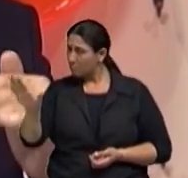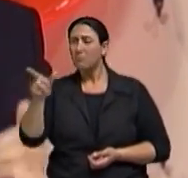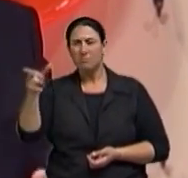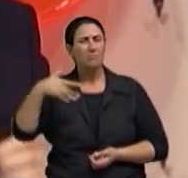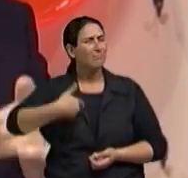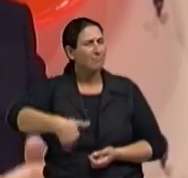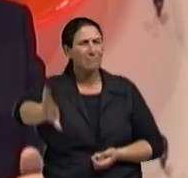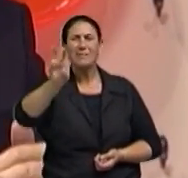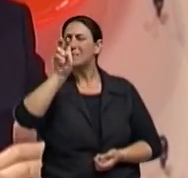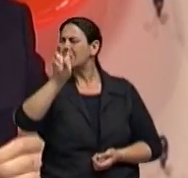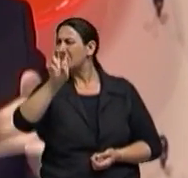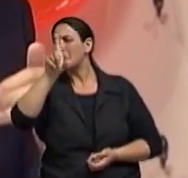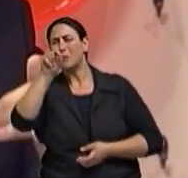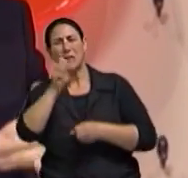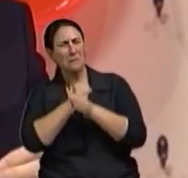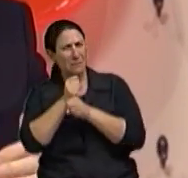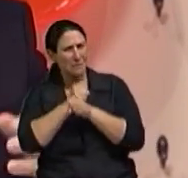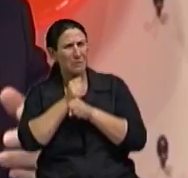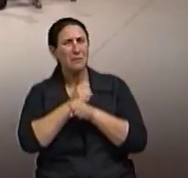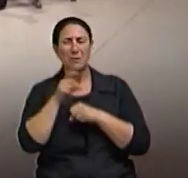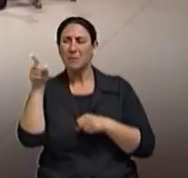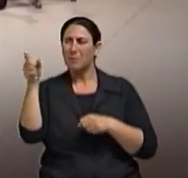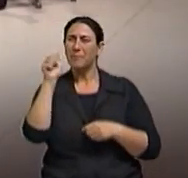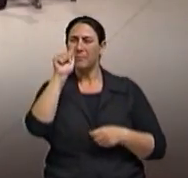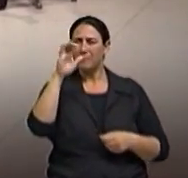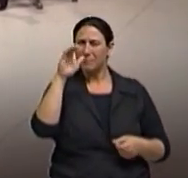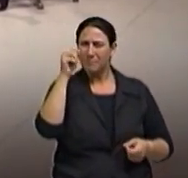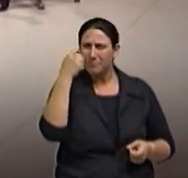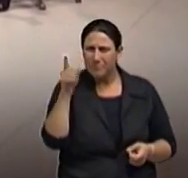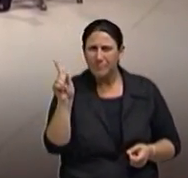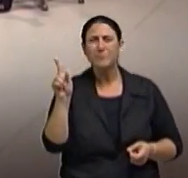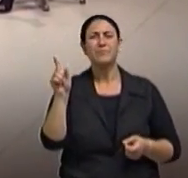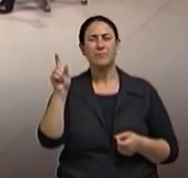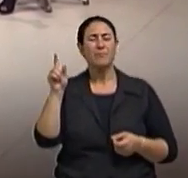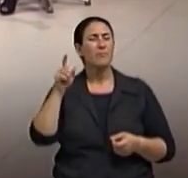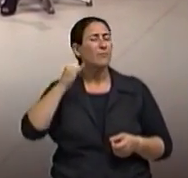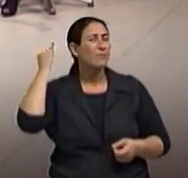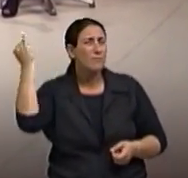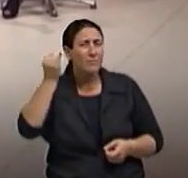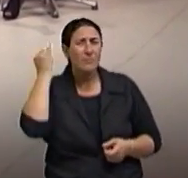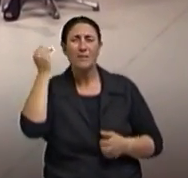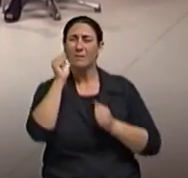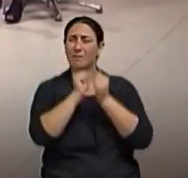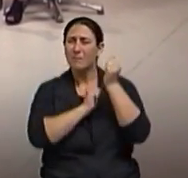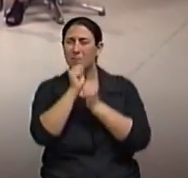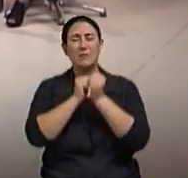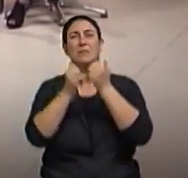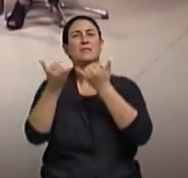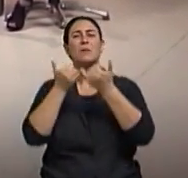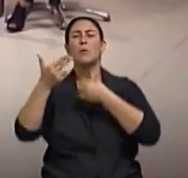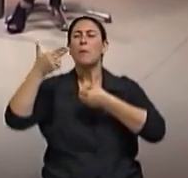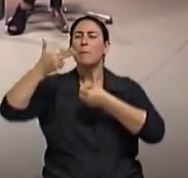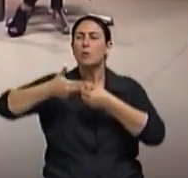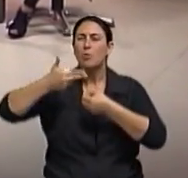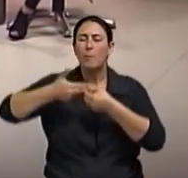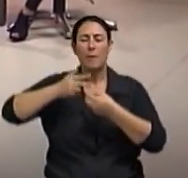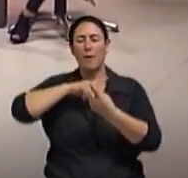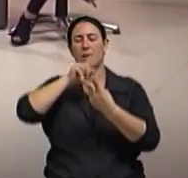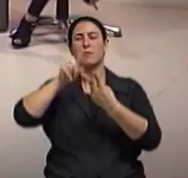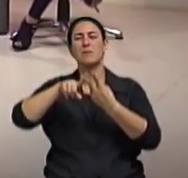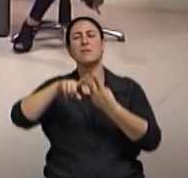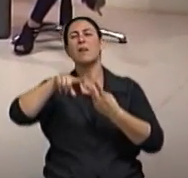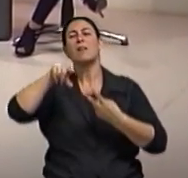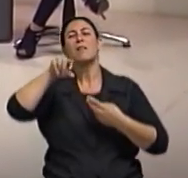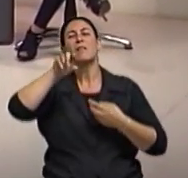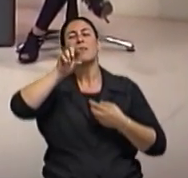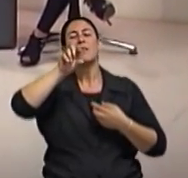e deixar esse dinheiro em ações e de empresas fundamentais como Petrobras, Vale do Rio Doce, Gerdau,